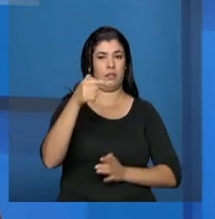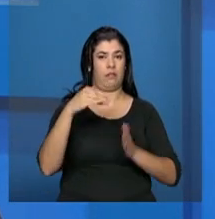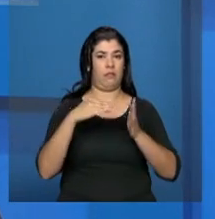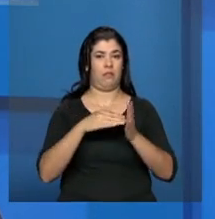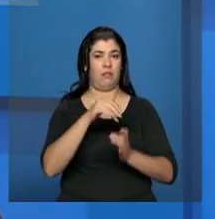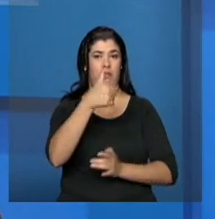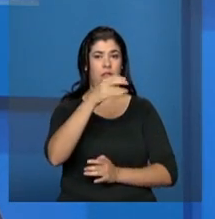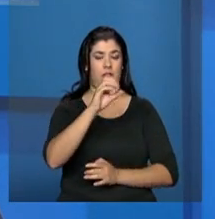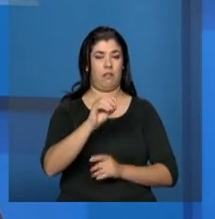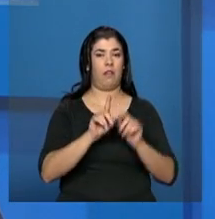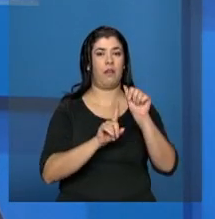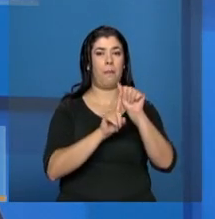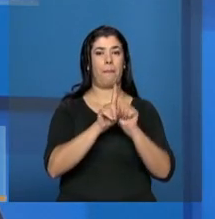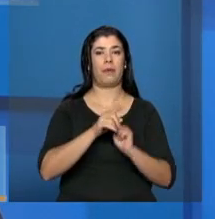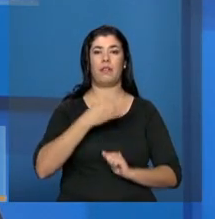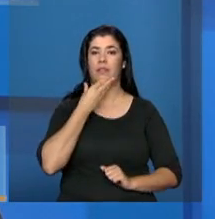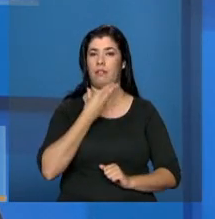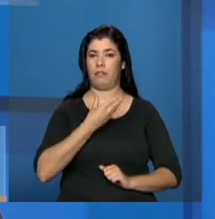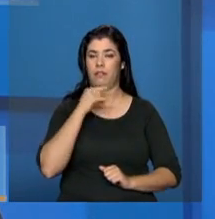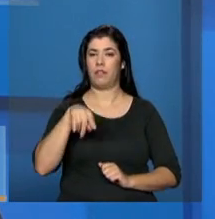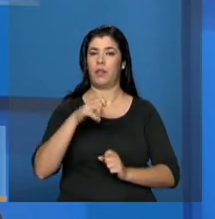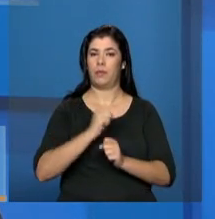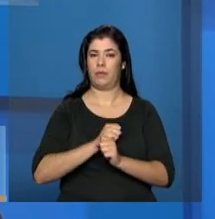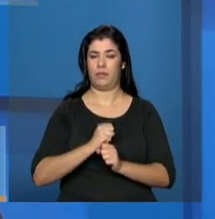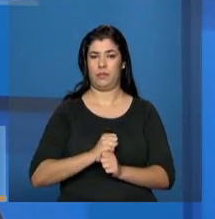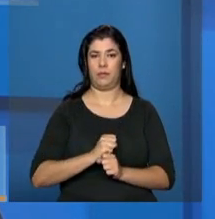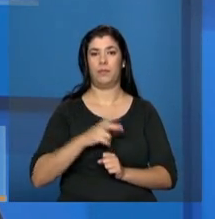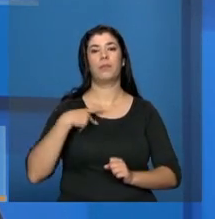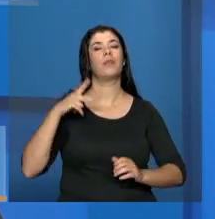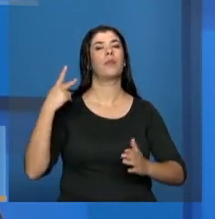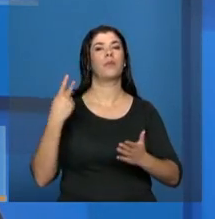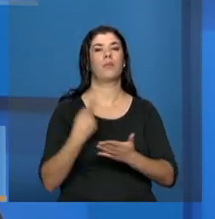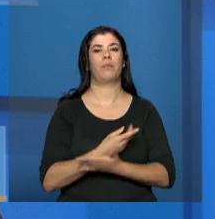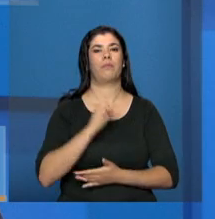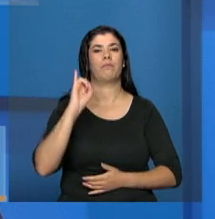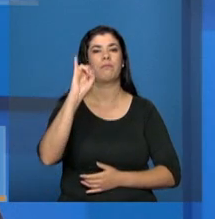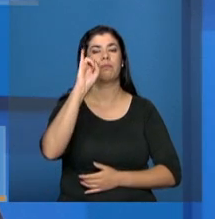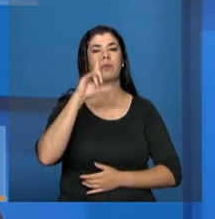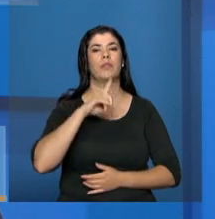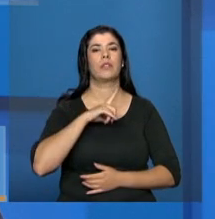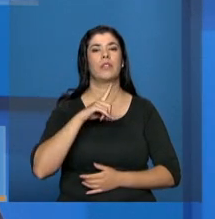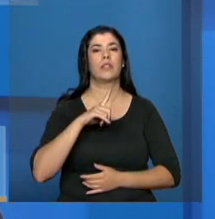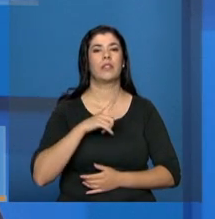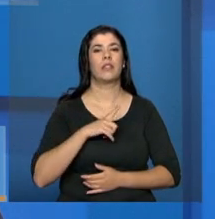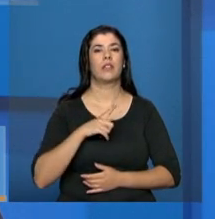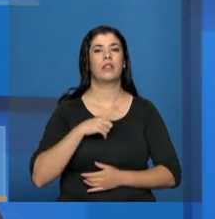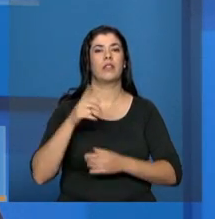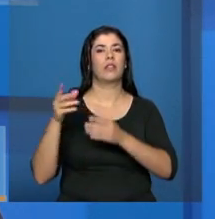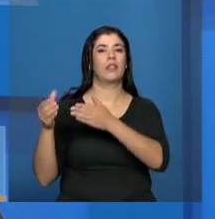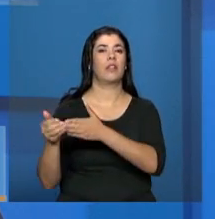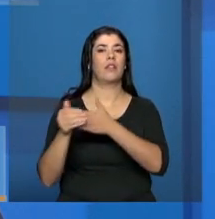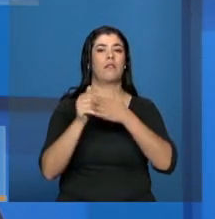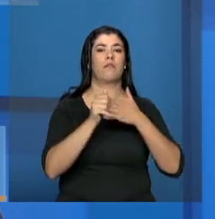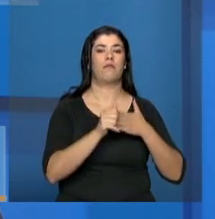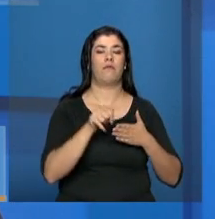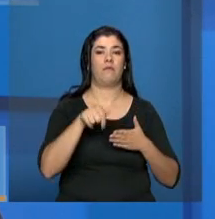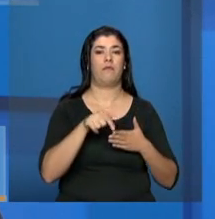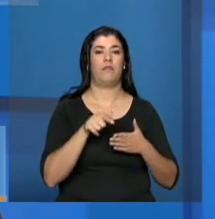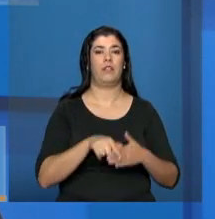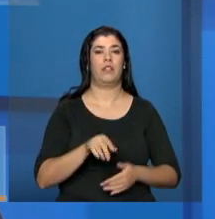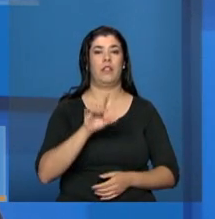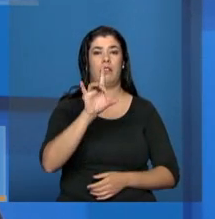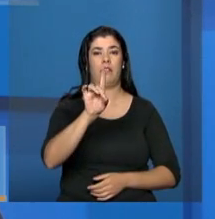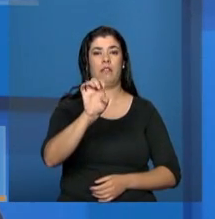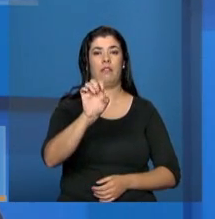de dezembro. É o momento, então, que nós receberemos os delegados eleitos nas